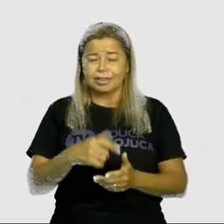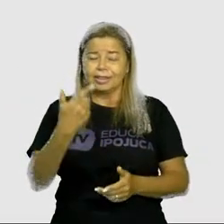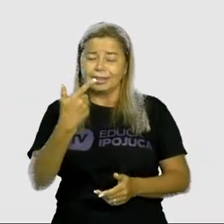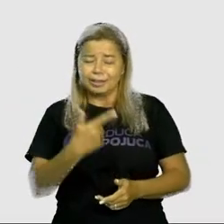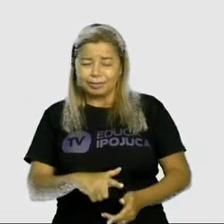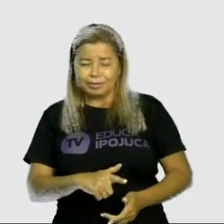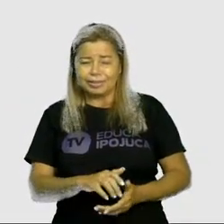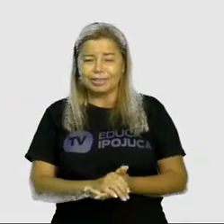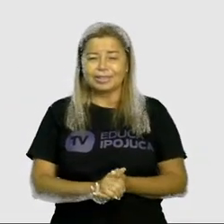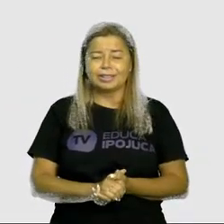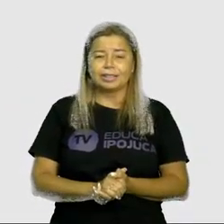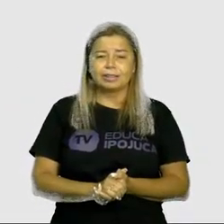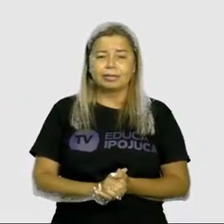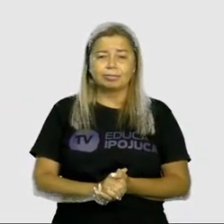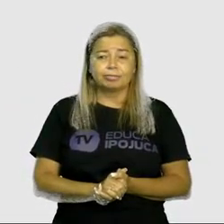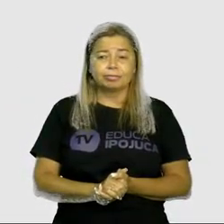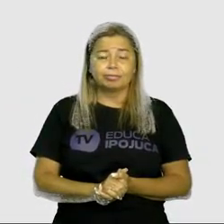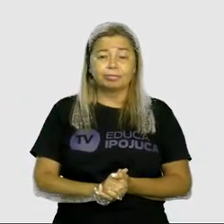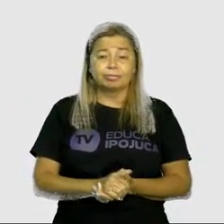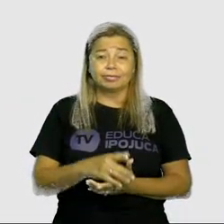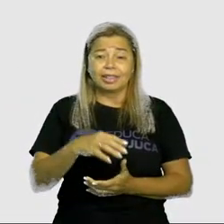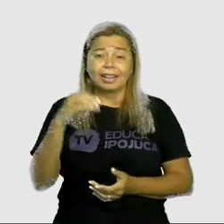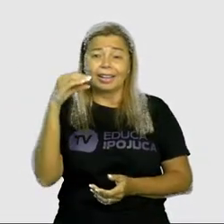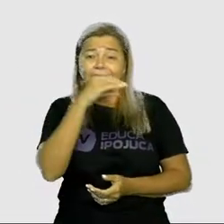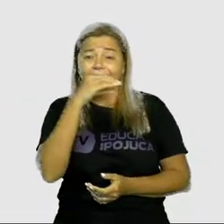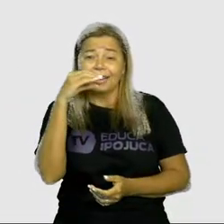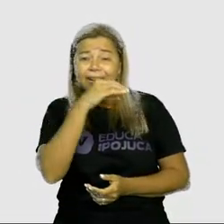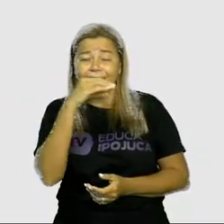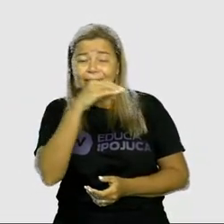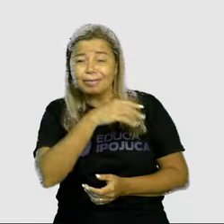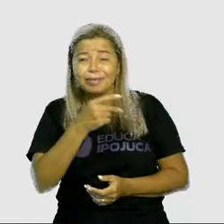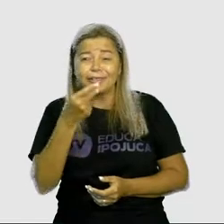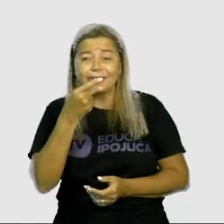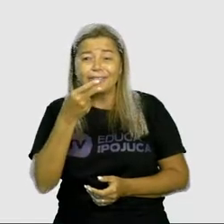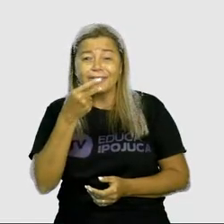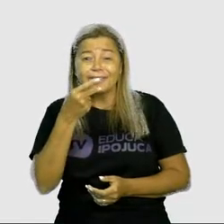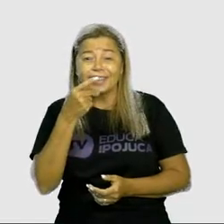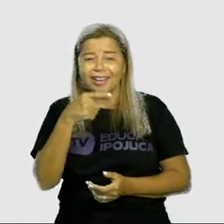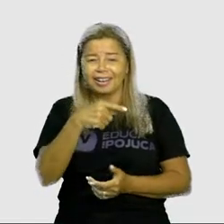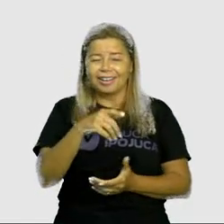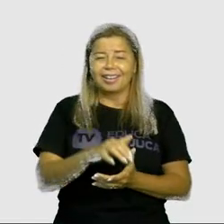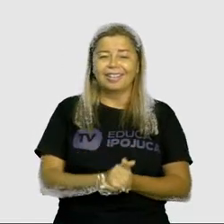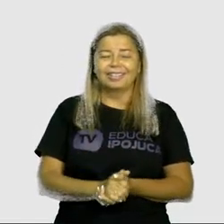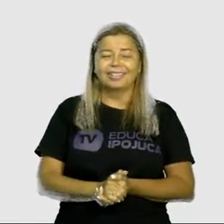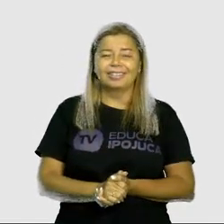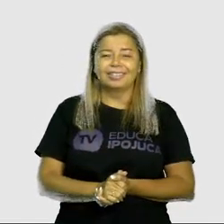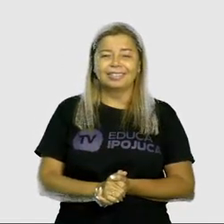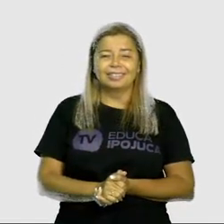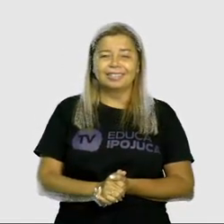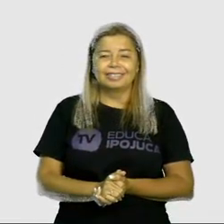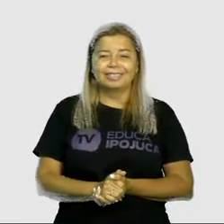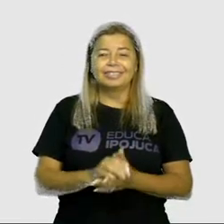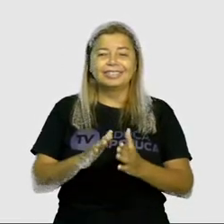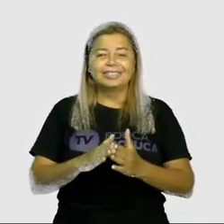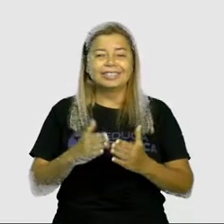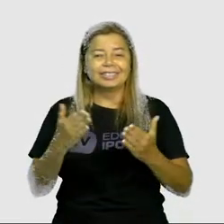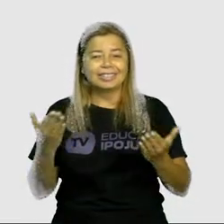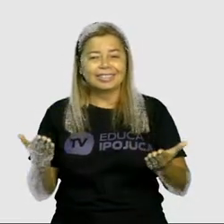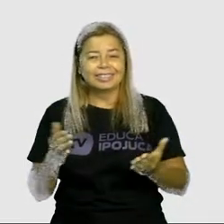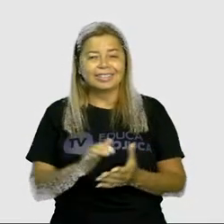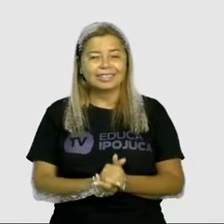novamente. Se a liga me ligasse, eu ligava a liga. Mas como a liga não me liga, eu não ligo a liga. Então, agora,